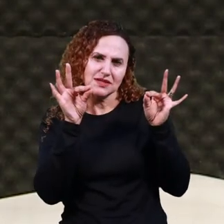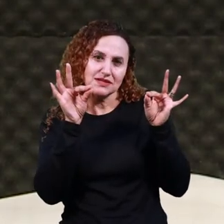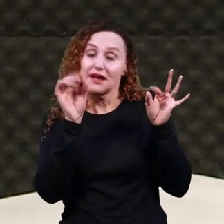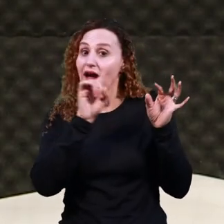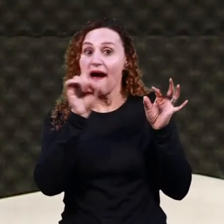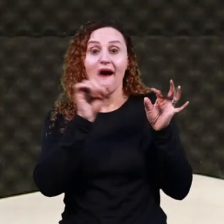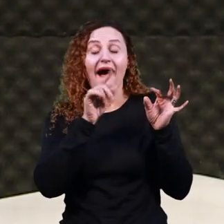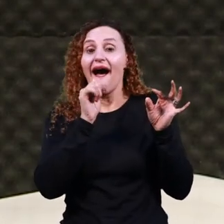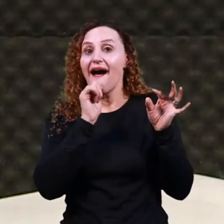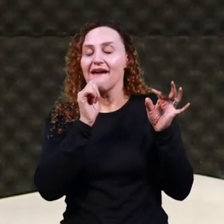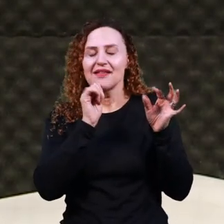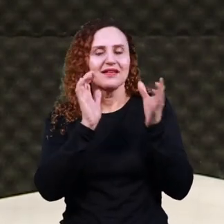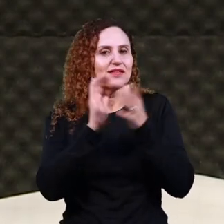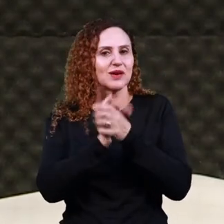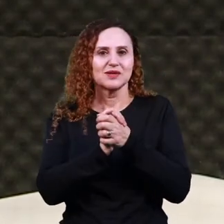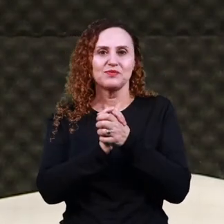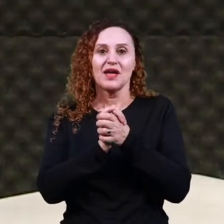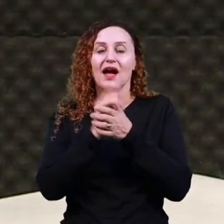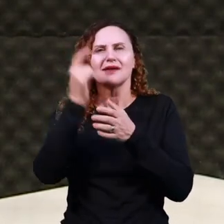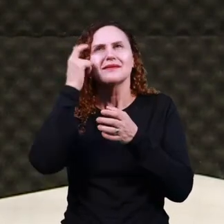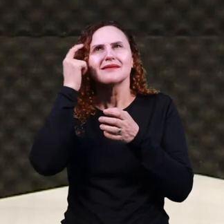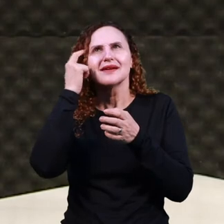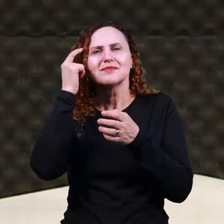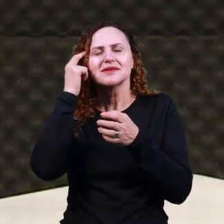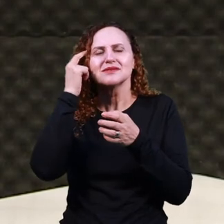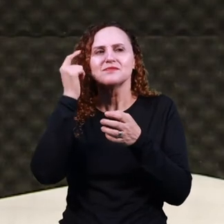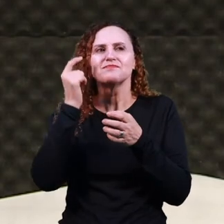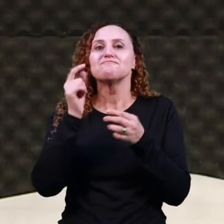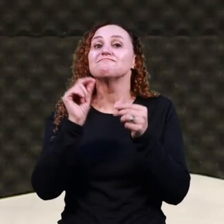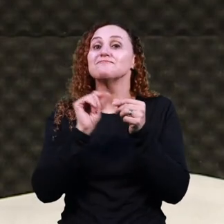solteiro. E aí, ela resolve se casar com ele.